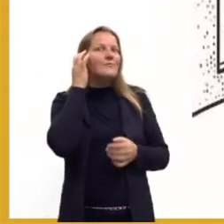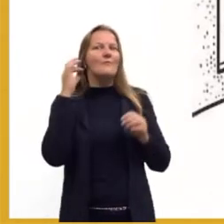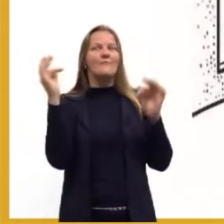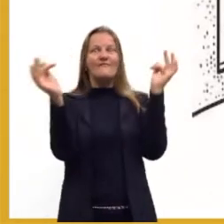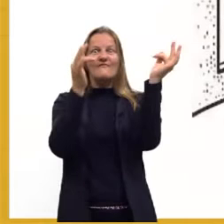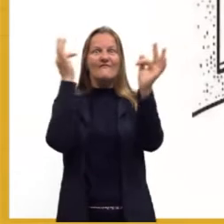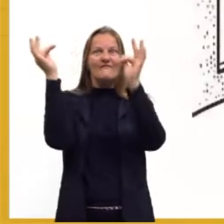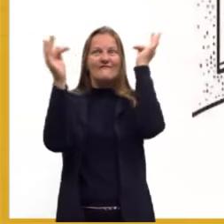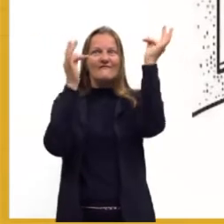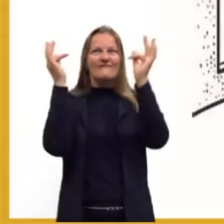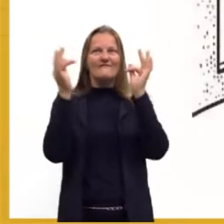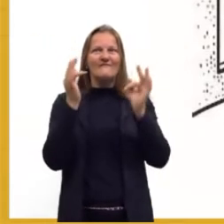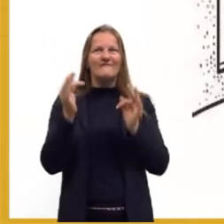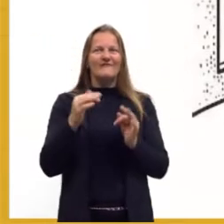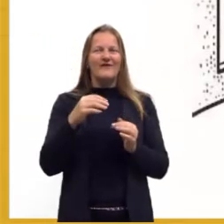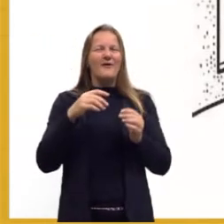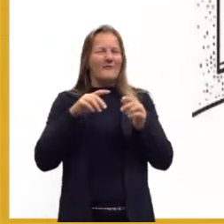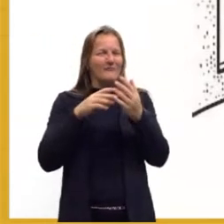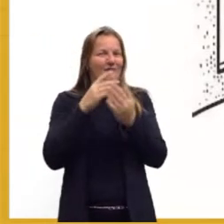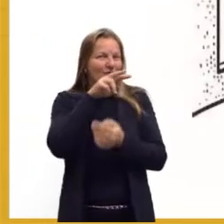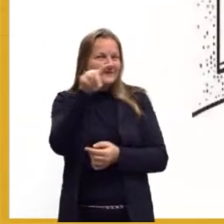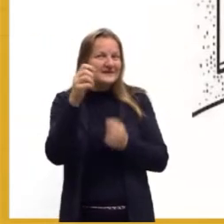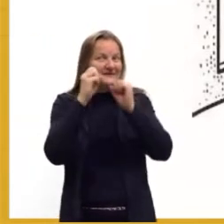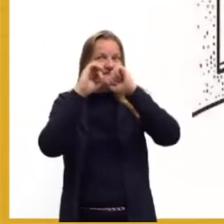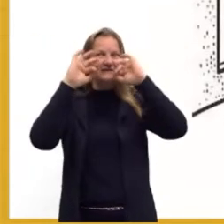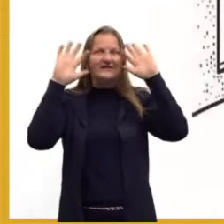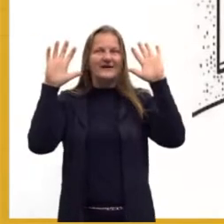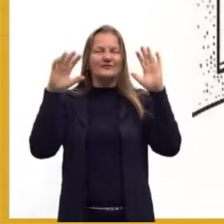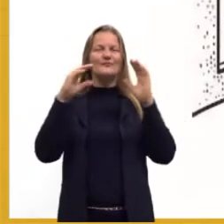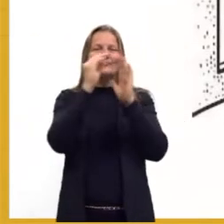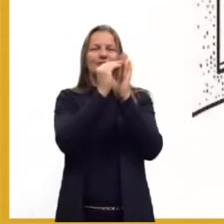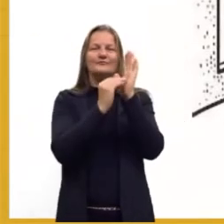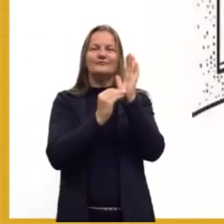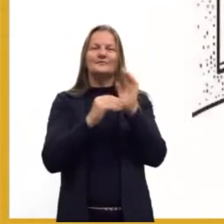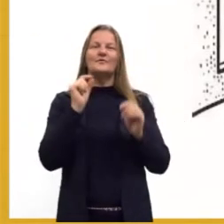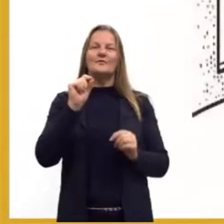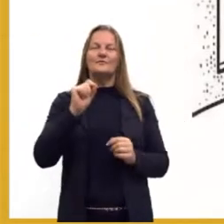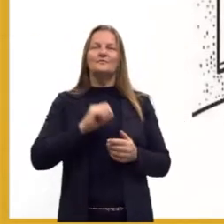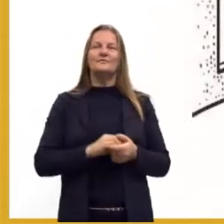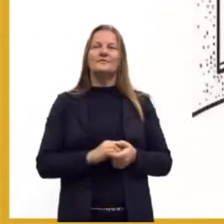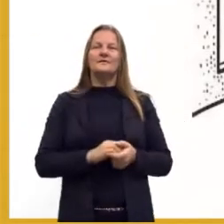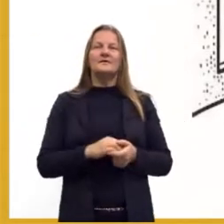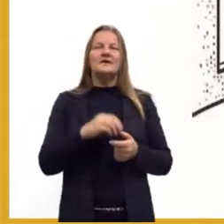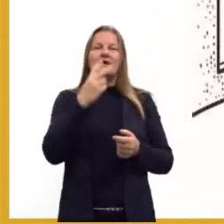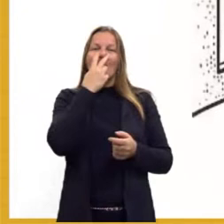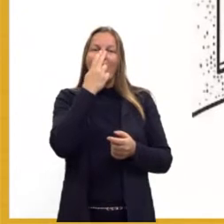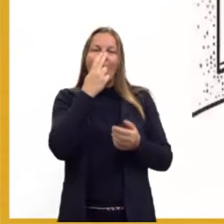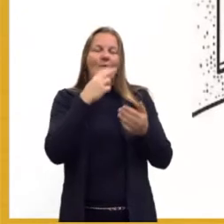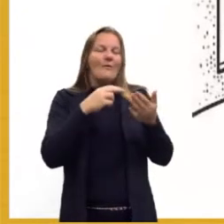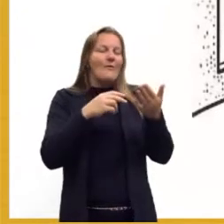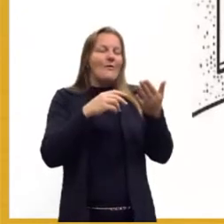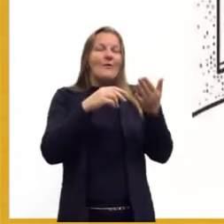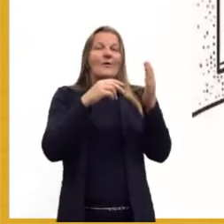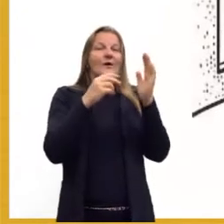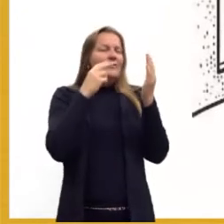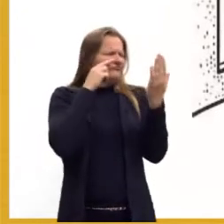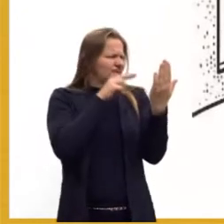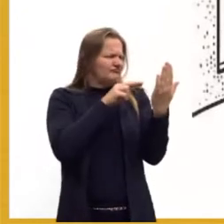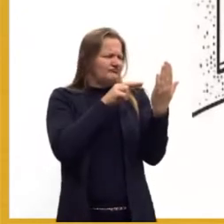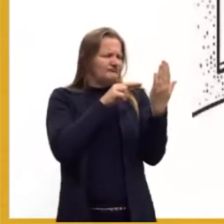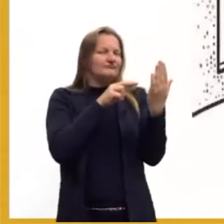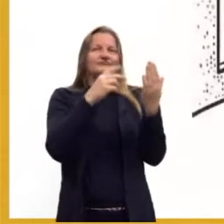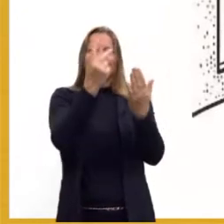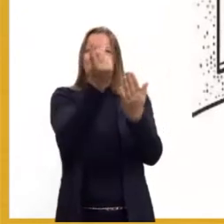valia a pena começar através dele. Que nada mais é do que uma releitura. Ali, um